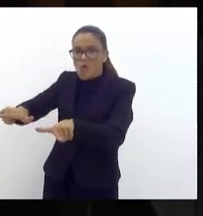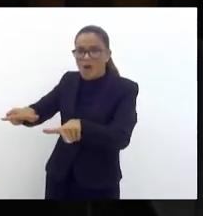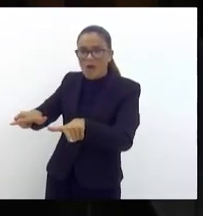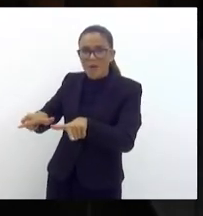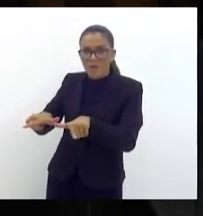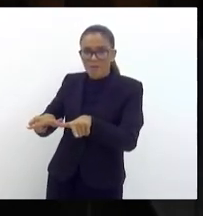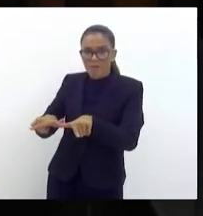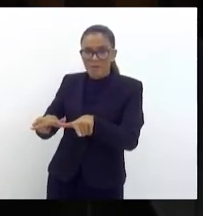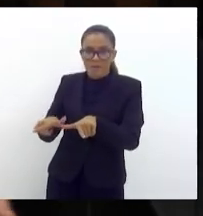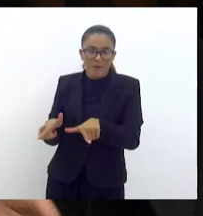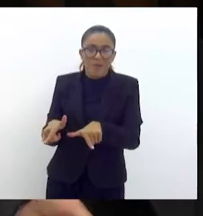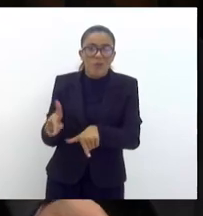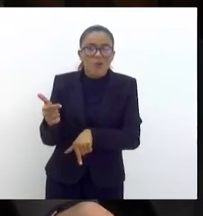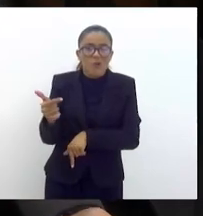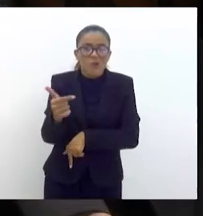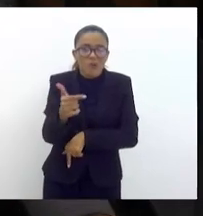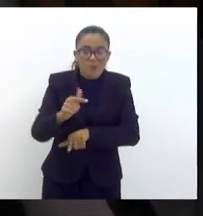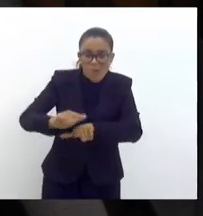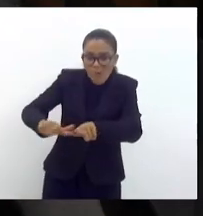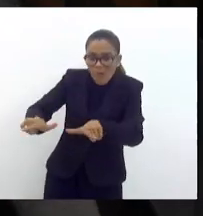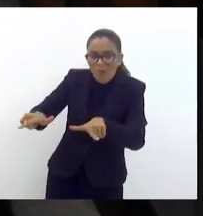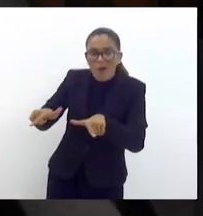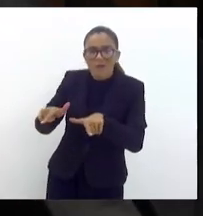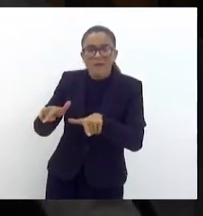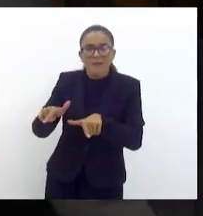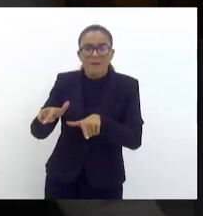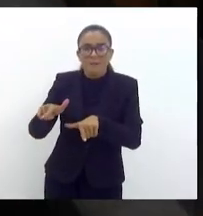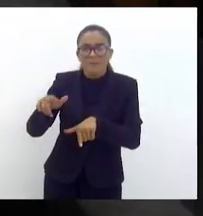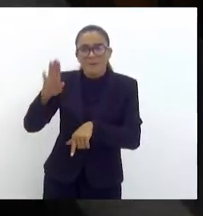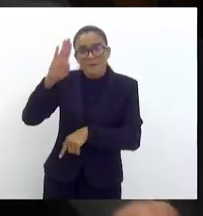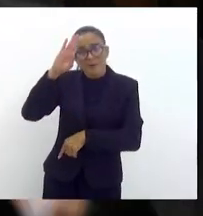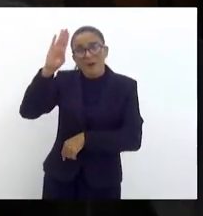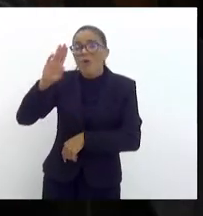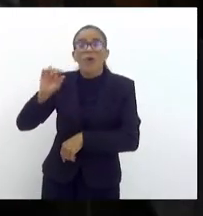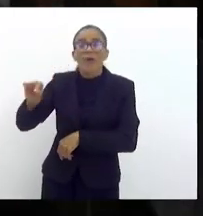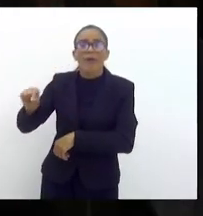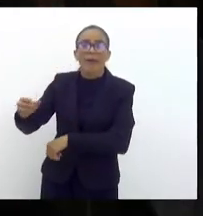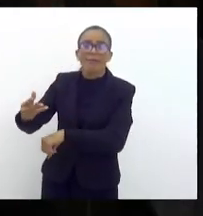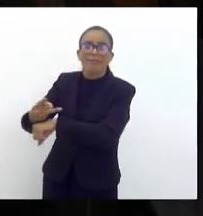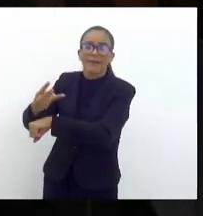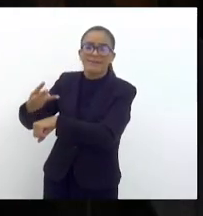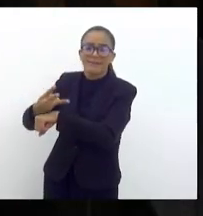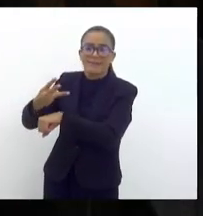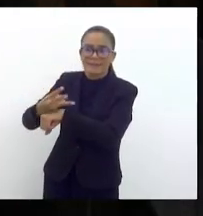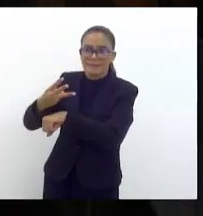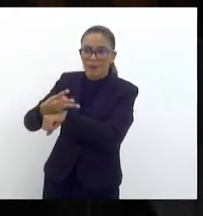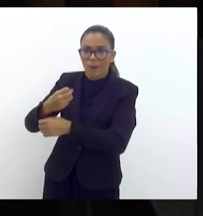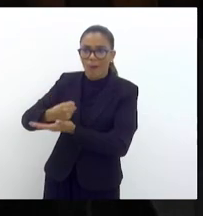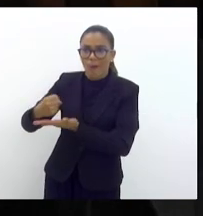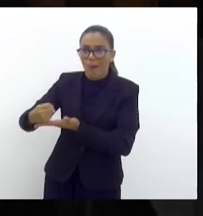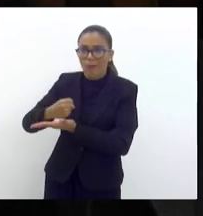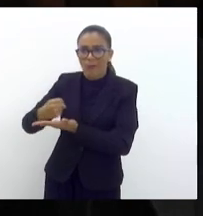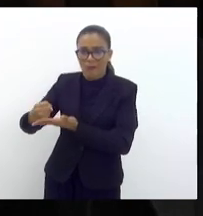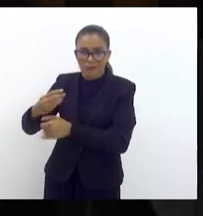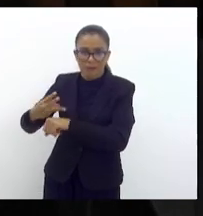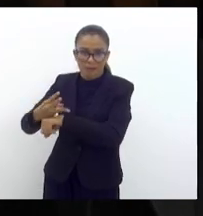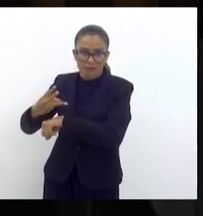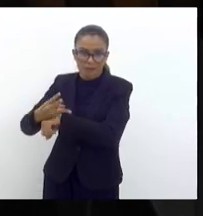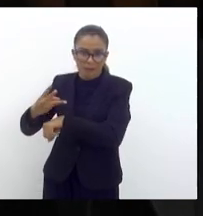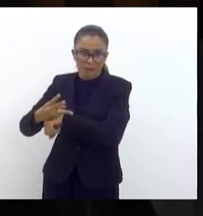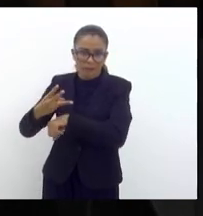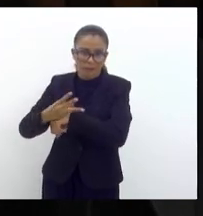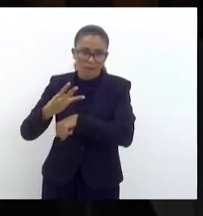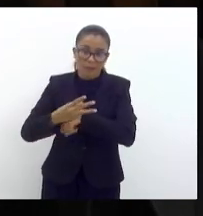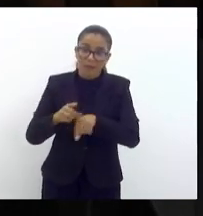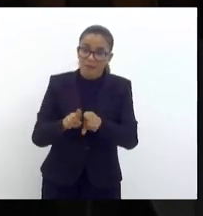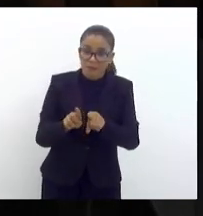com prevalência total das terceirizações e, por via de